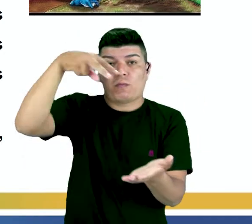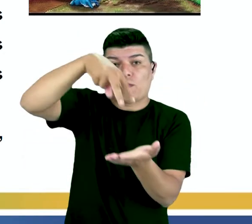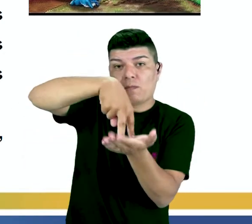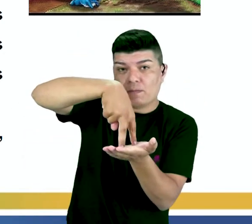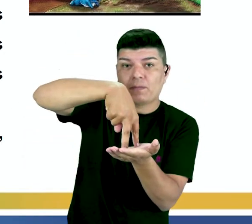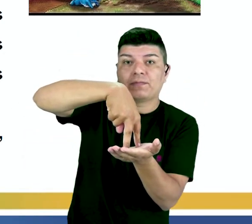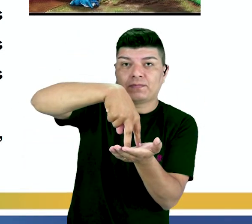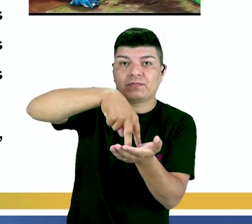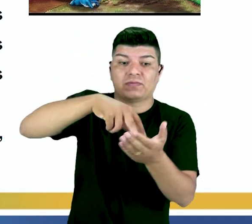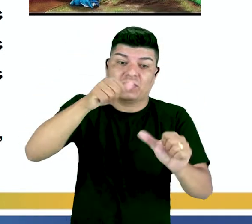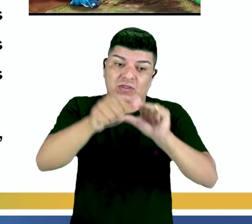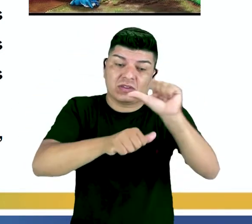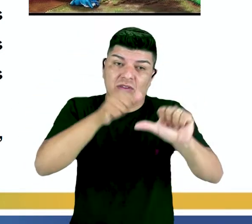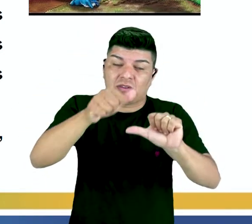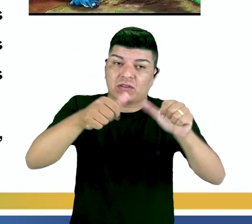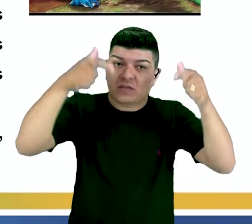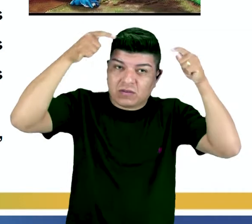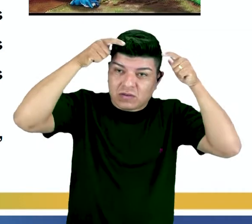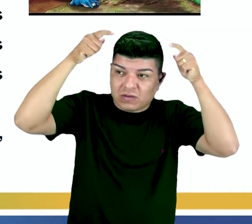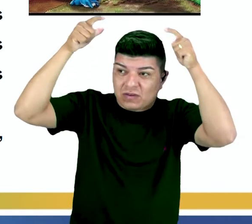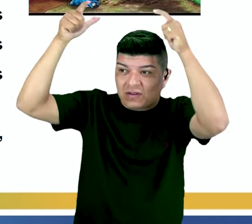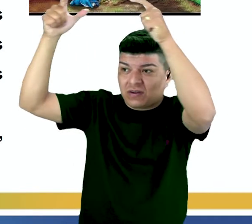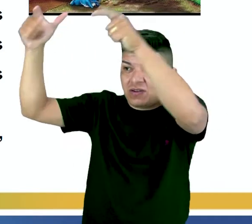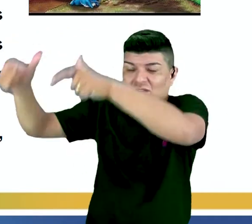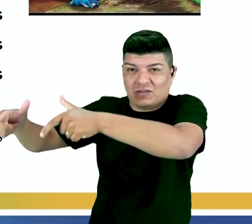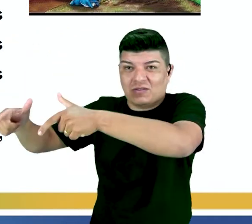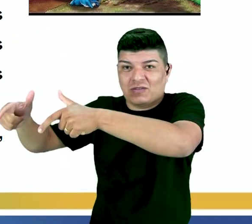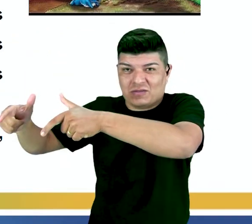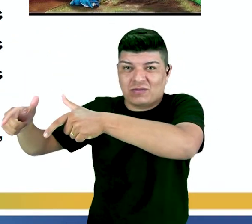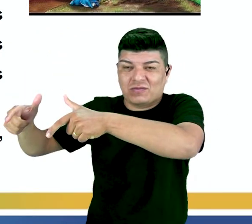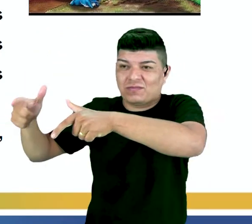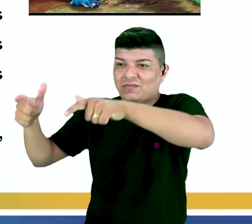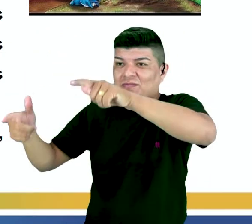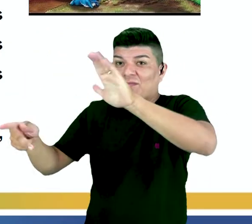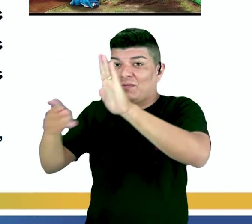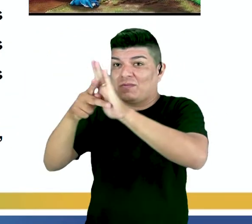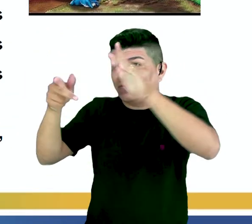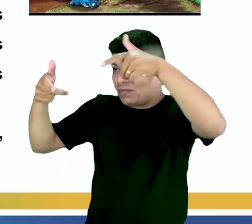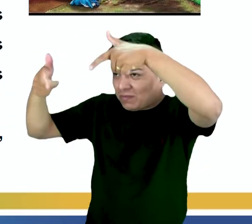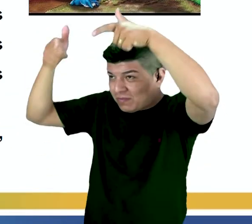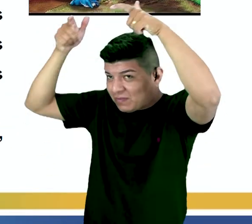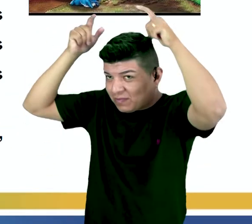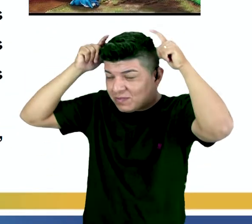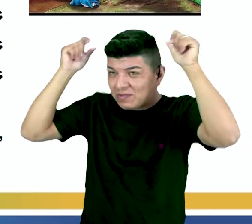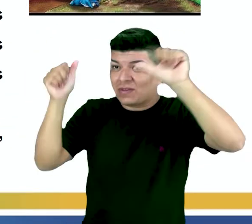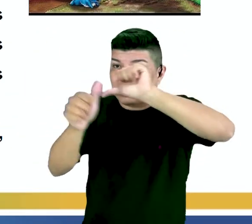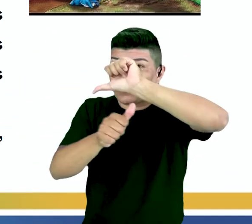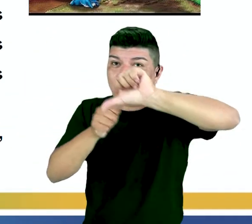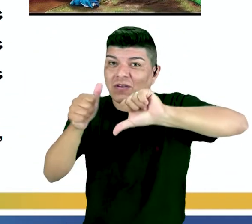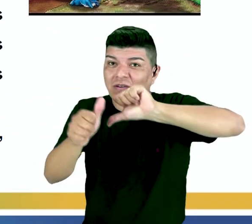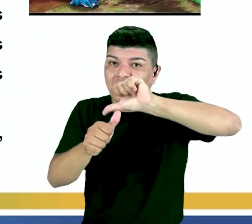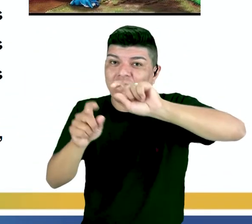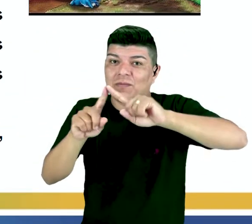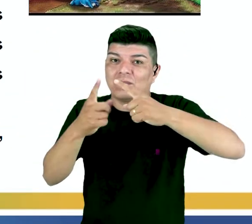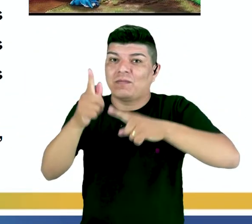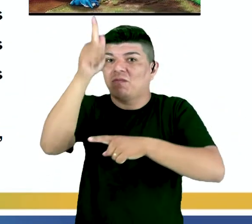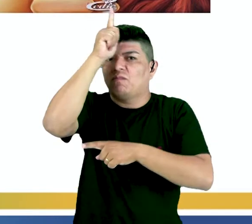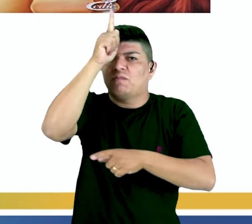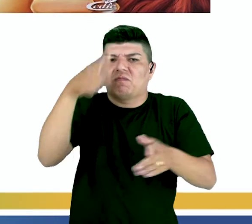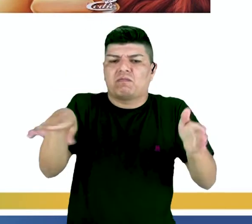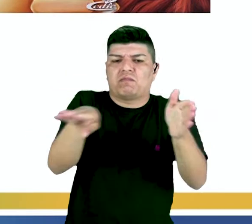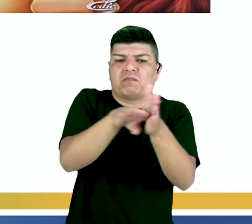das meninas pelos gorros. Quando bateu meia-noite, o gigante entrou no quarto, mas percebeu a troca dos gorros